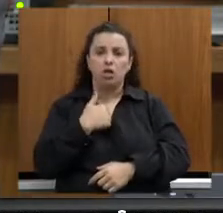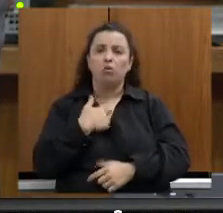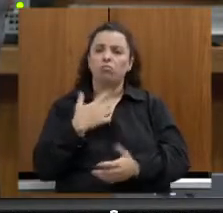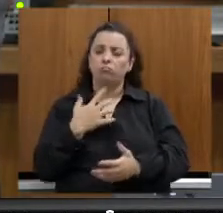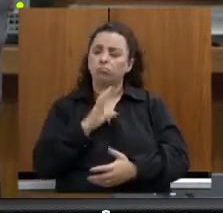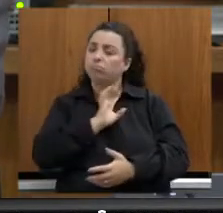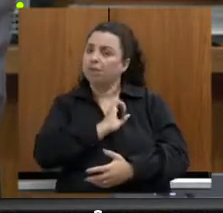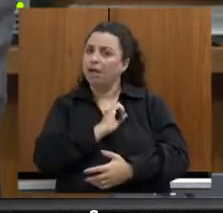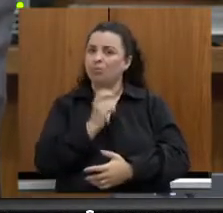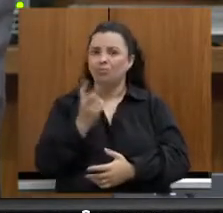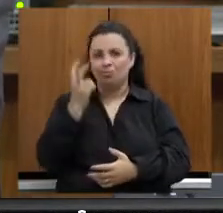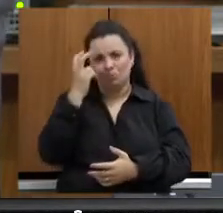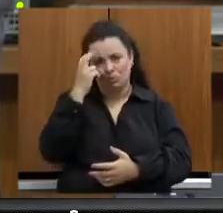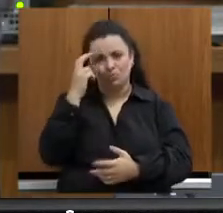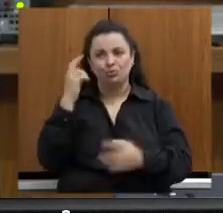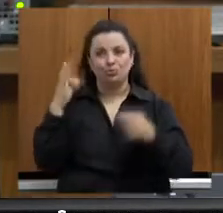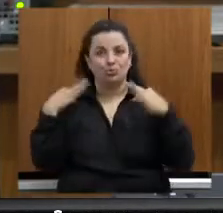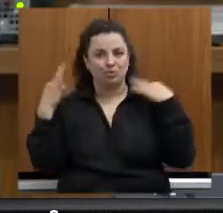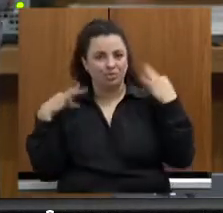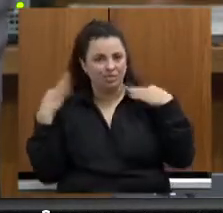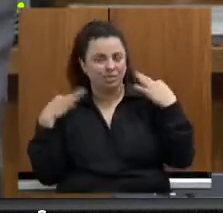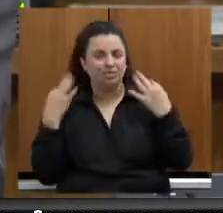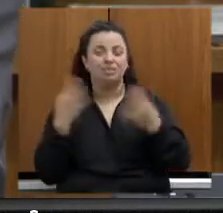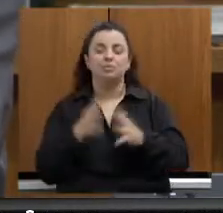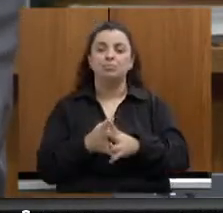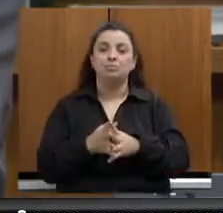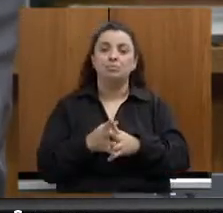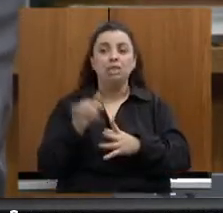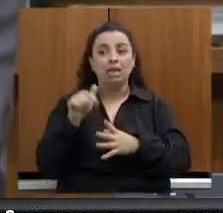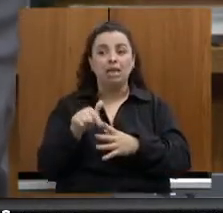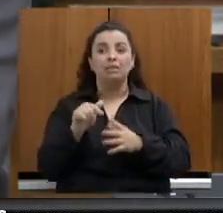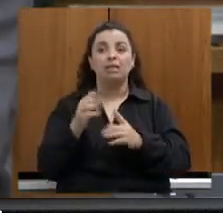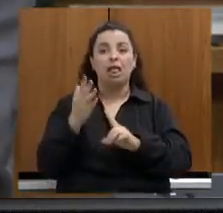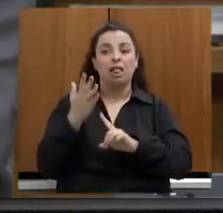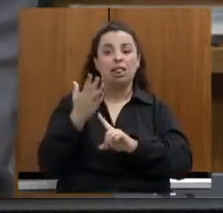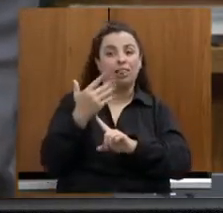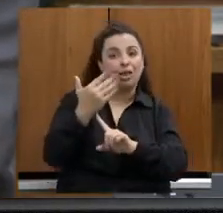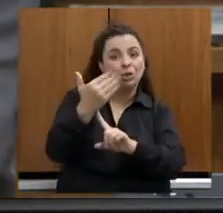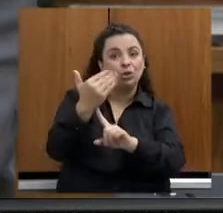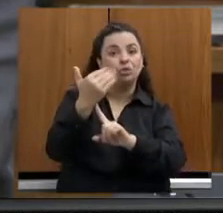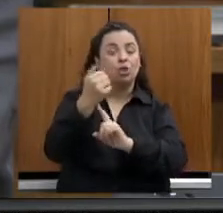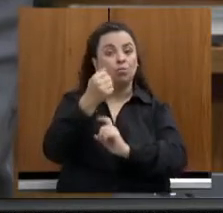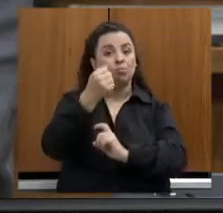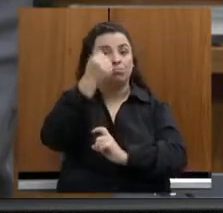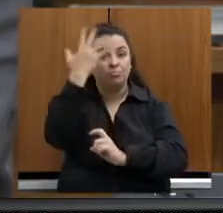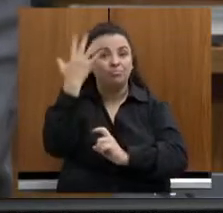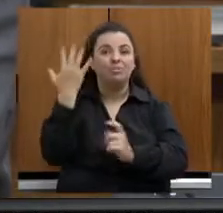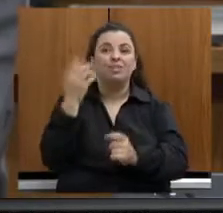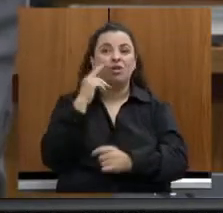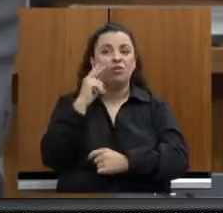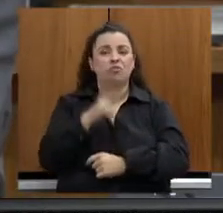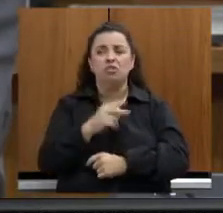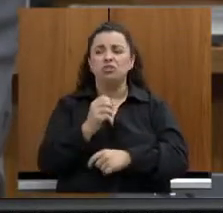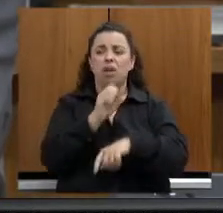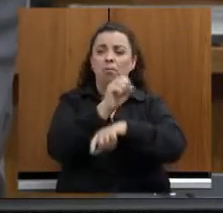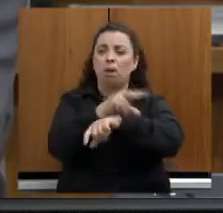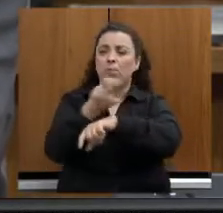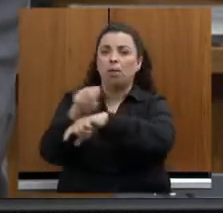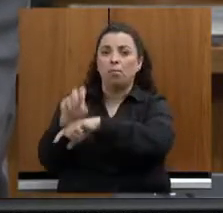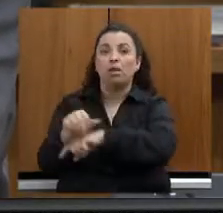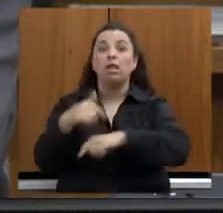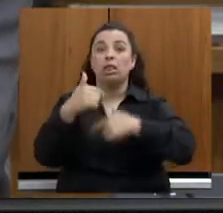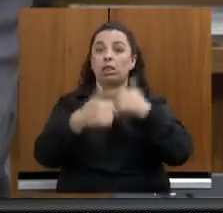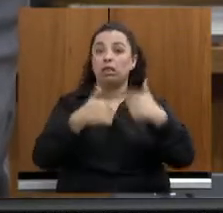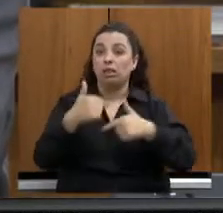grande revolução tecnológica, cada vez mais as vagas de emprego estão